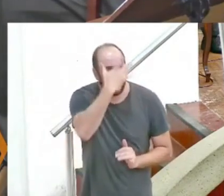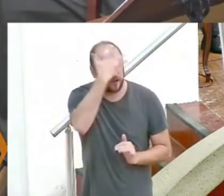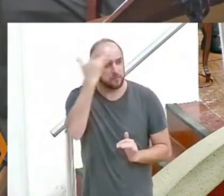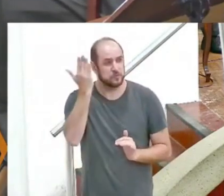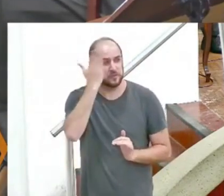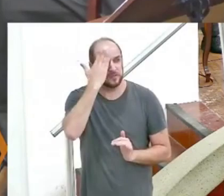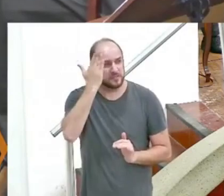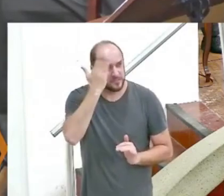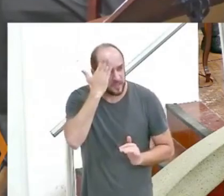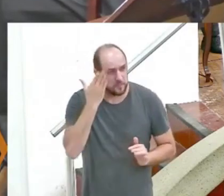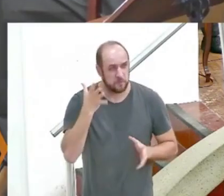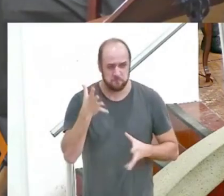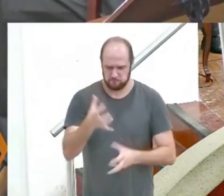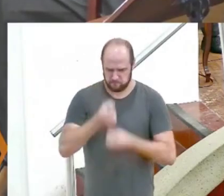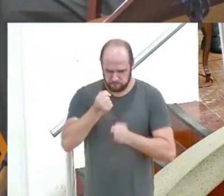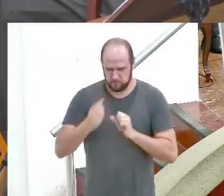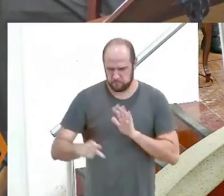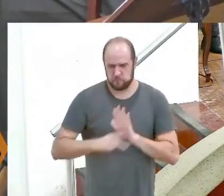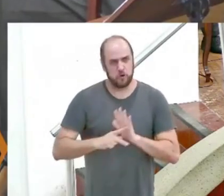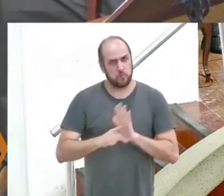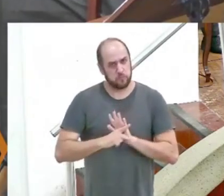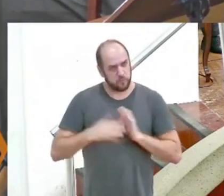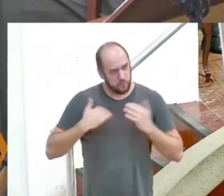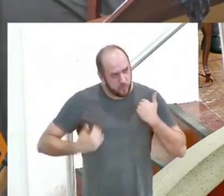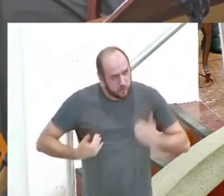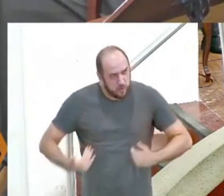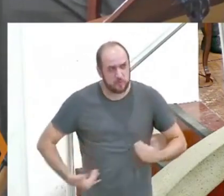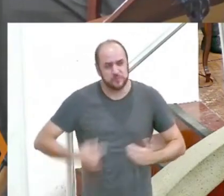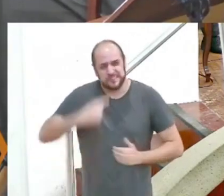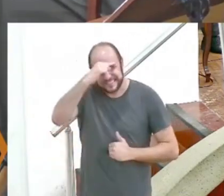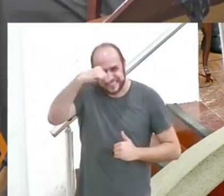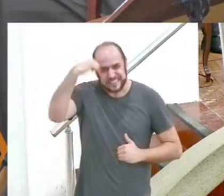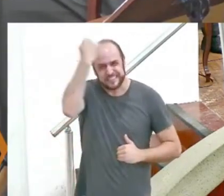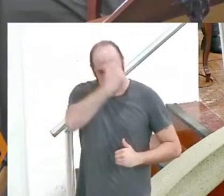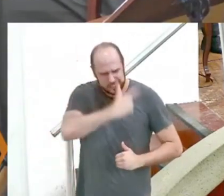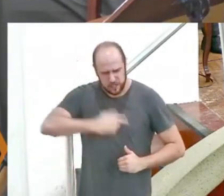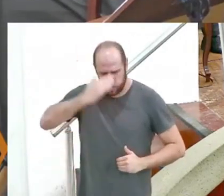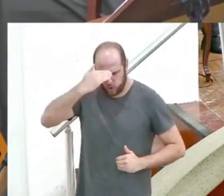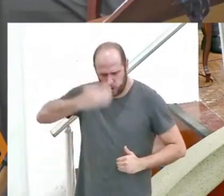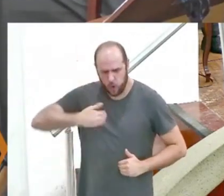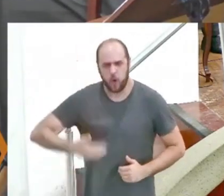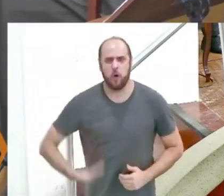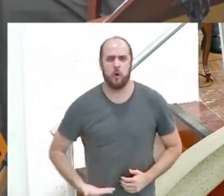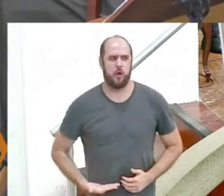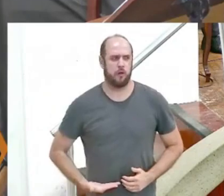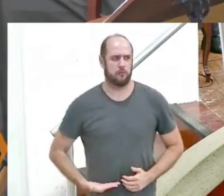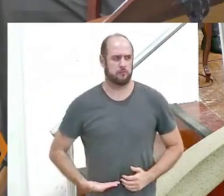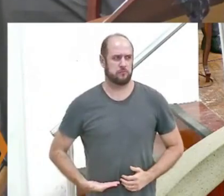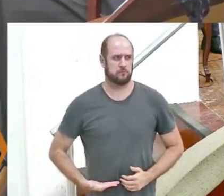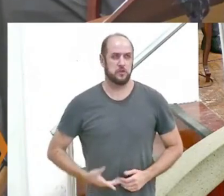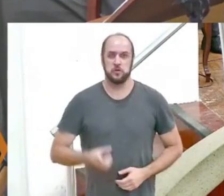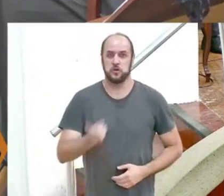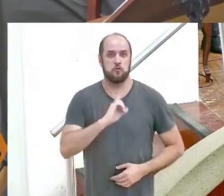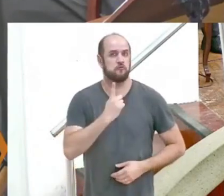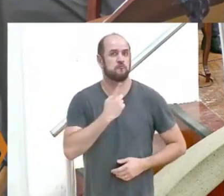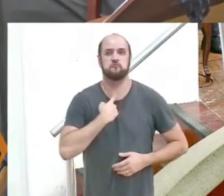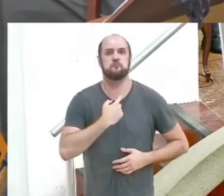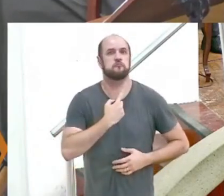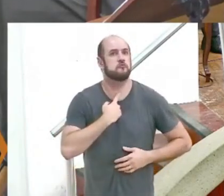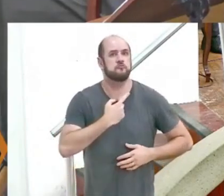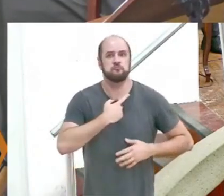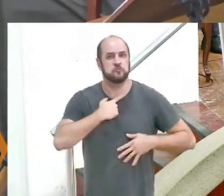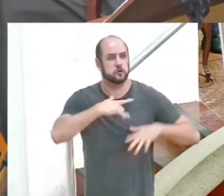saiba possuir o próprio corpo em santificação e honra, não com o desejo de